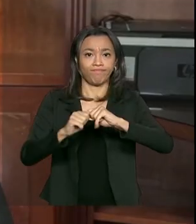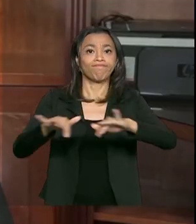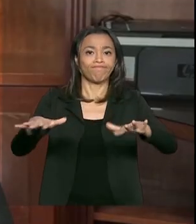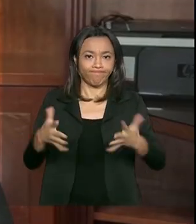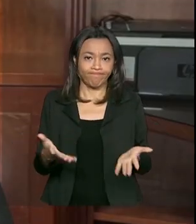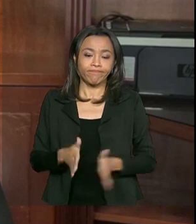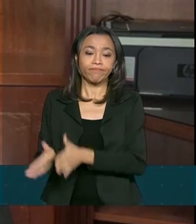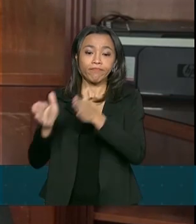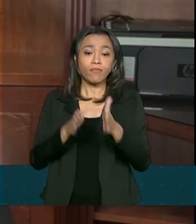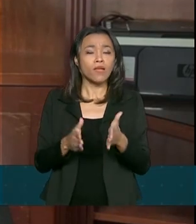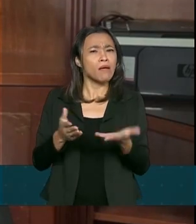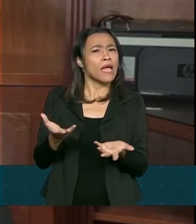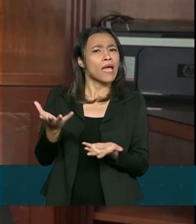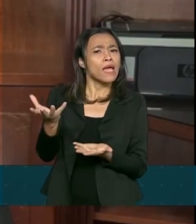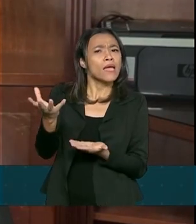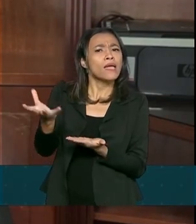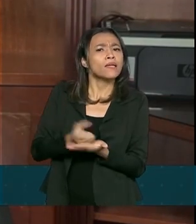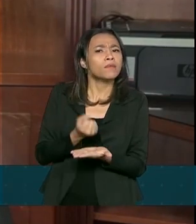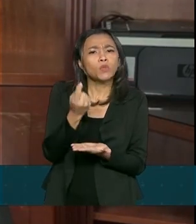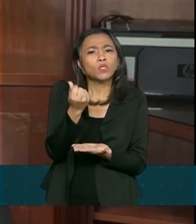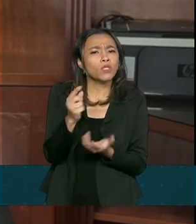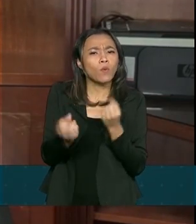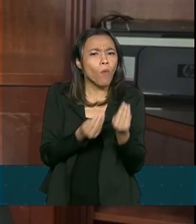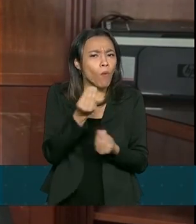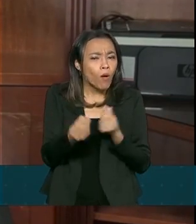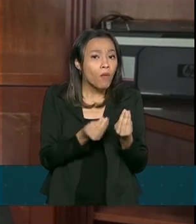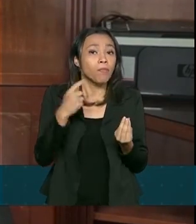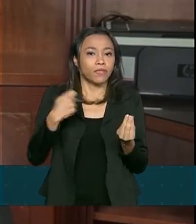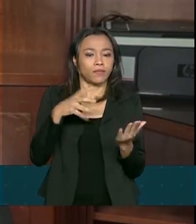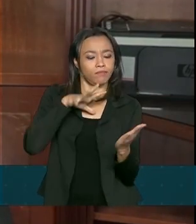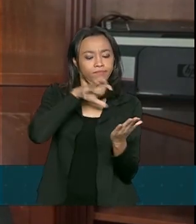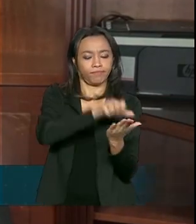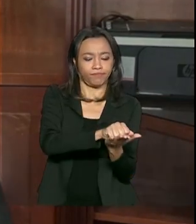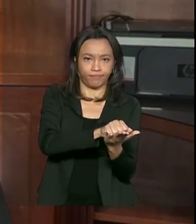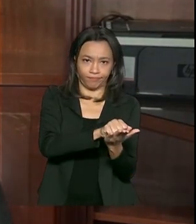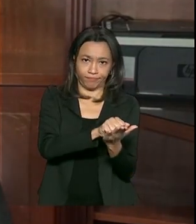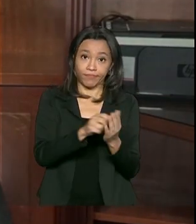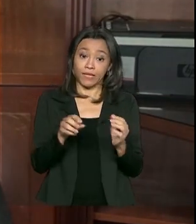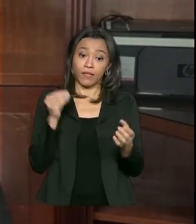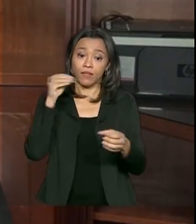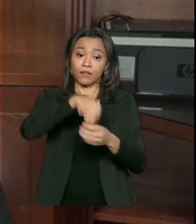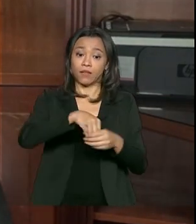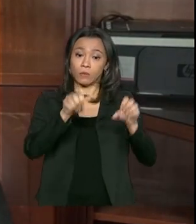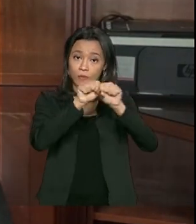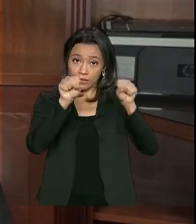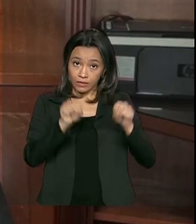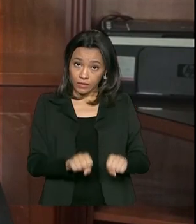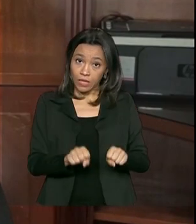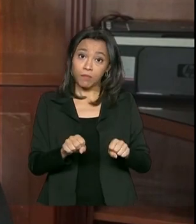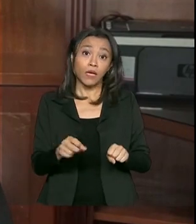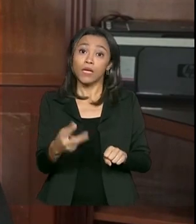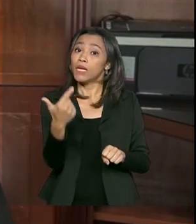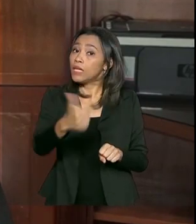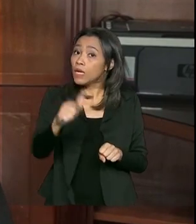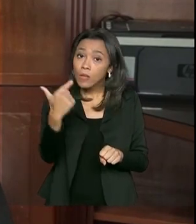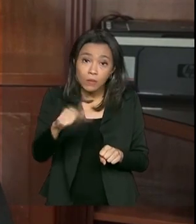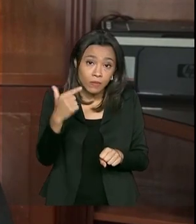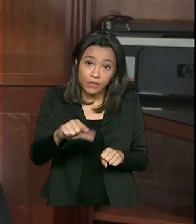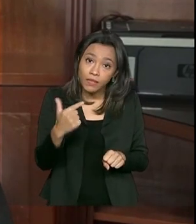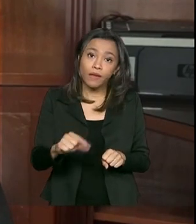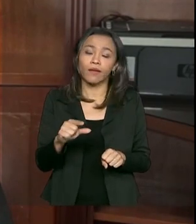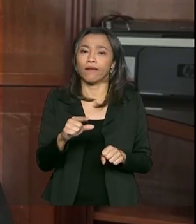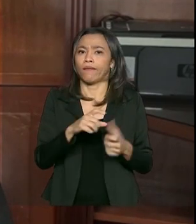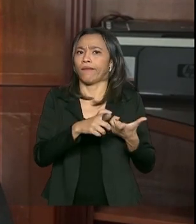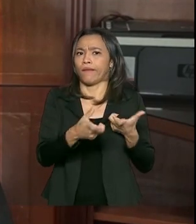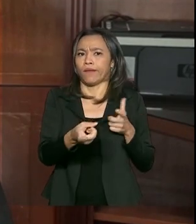receber o dinheiro é preciso estar com os dados cadastrais atualizados no sistema e não possuir pendências na